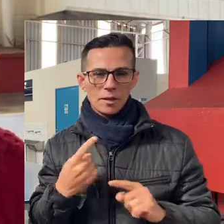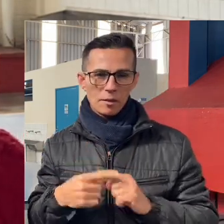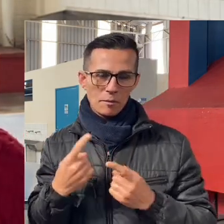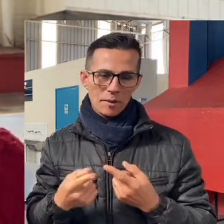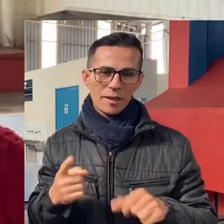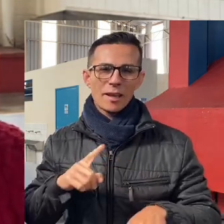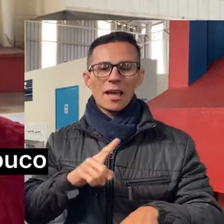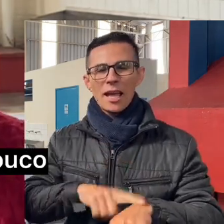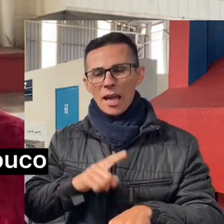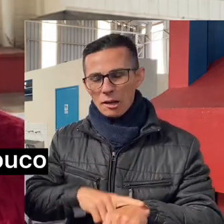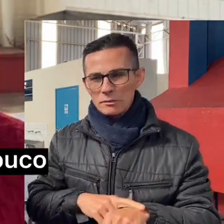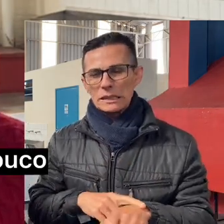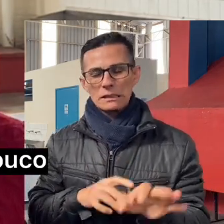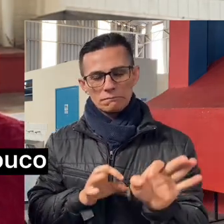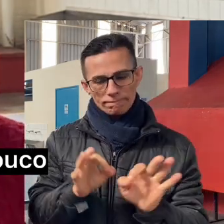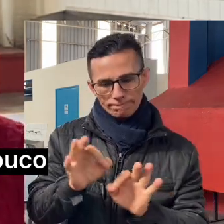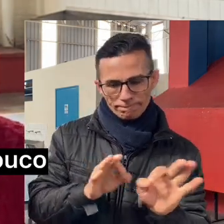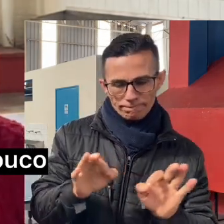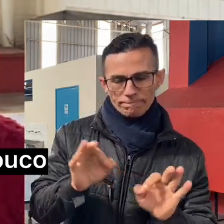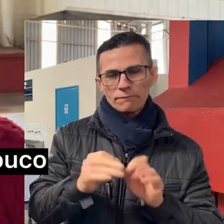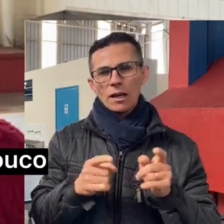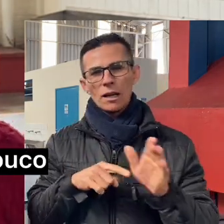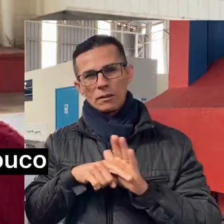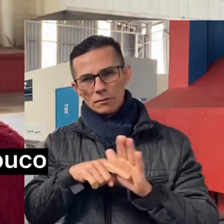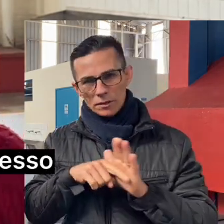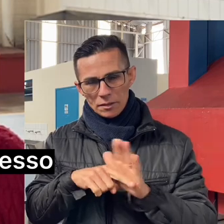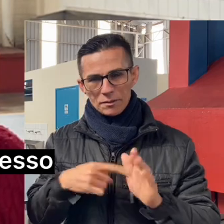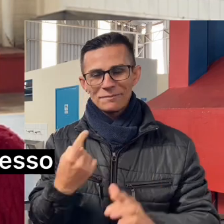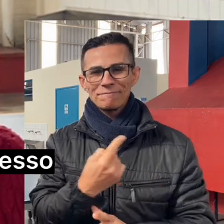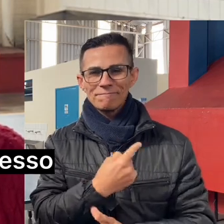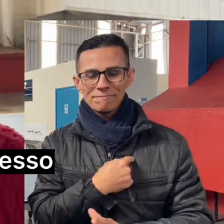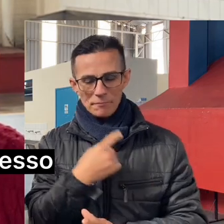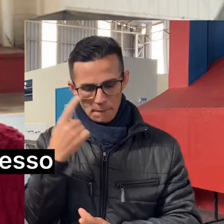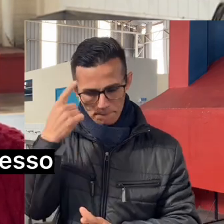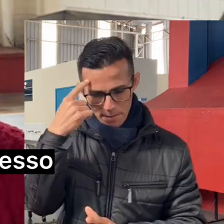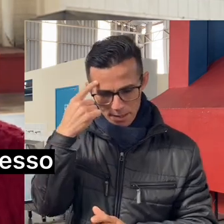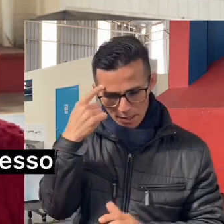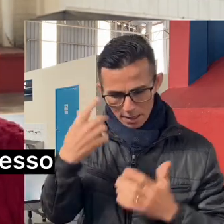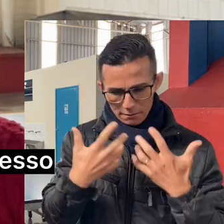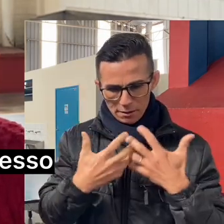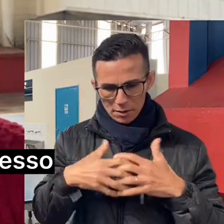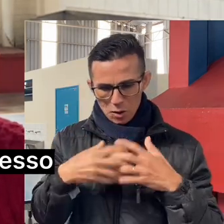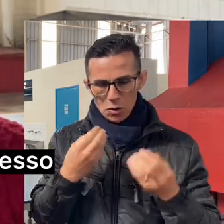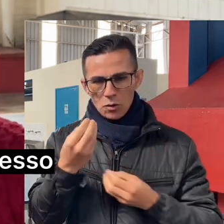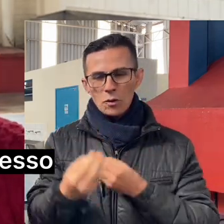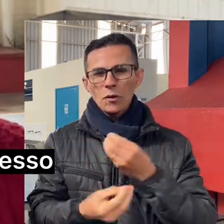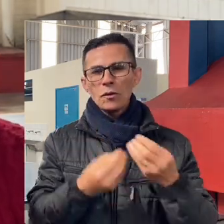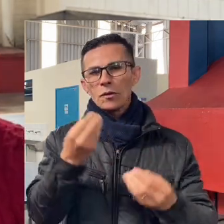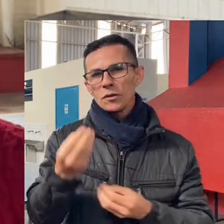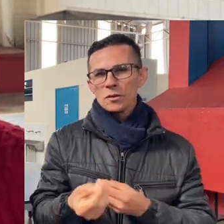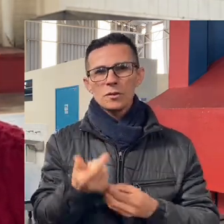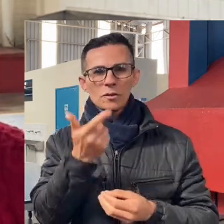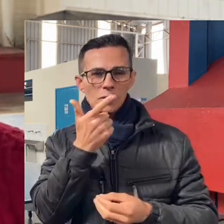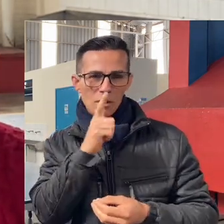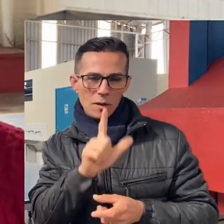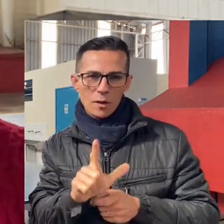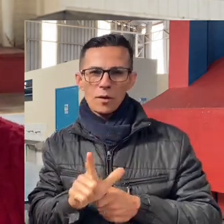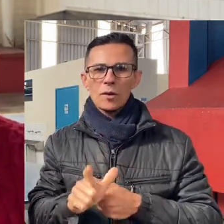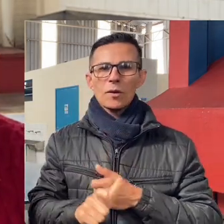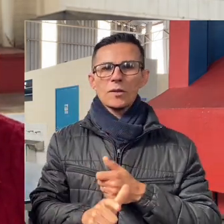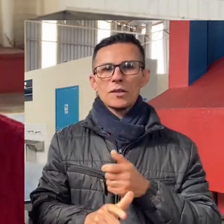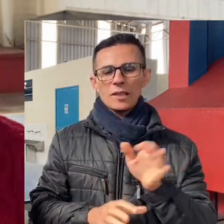mais tempo. Então, gente no começo ficou um pouco pensativo em como se daria esse processo, desse